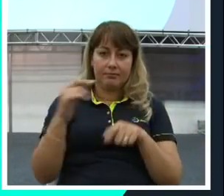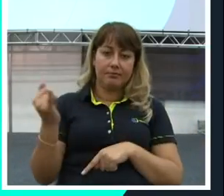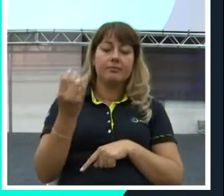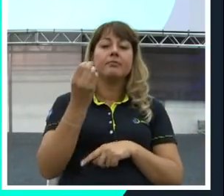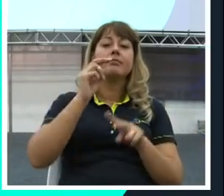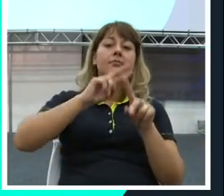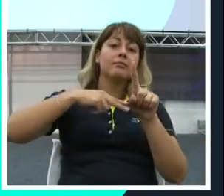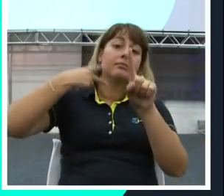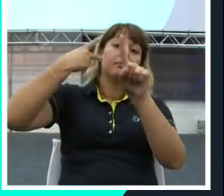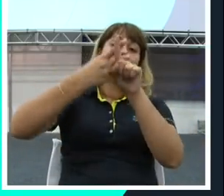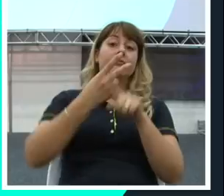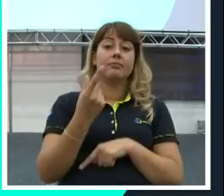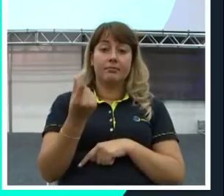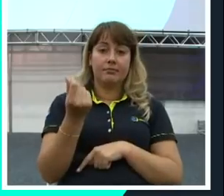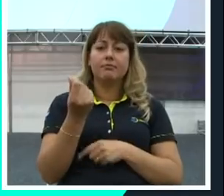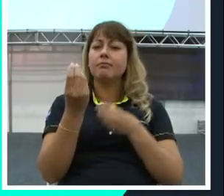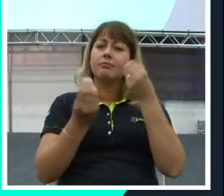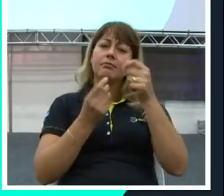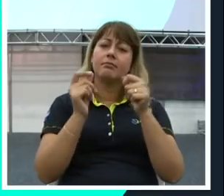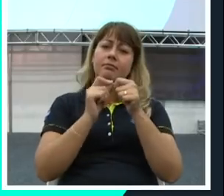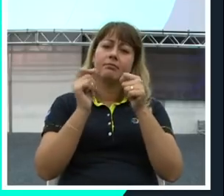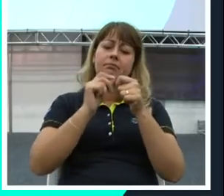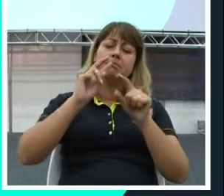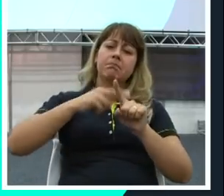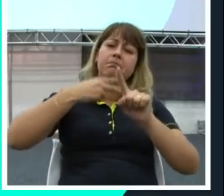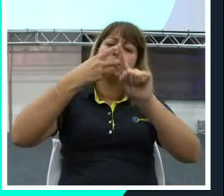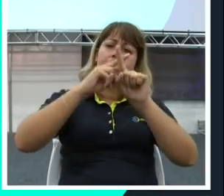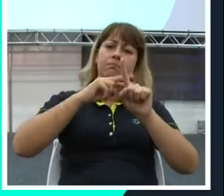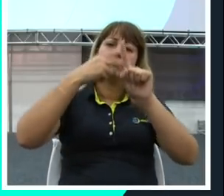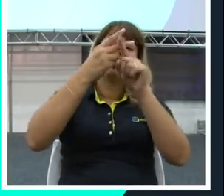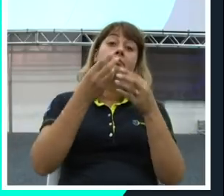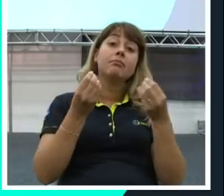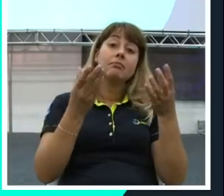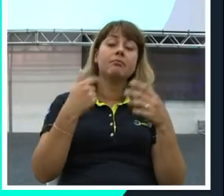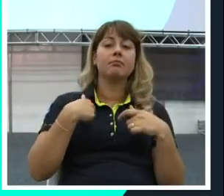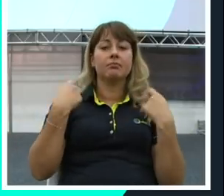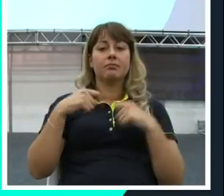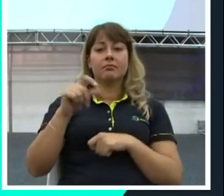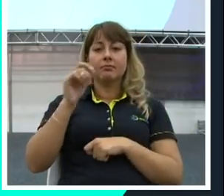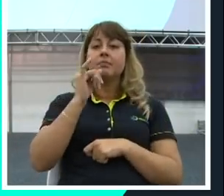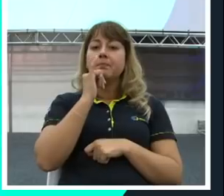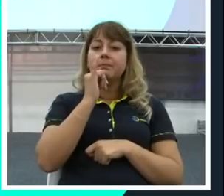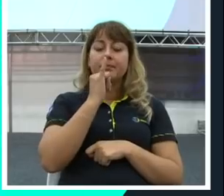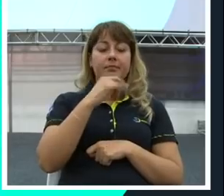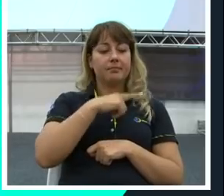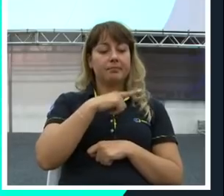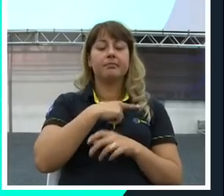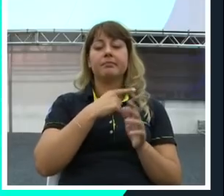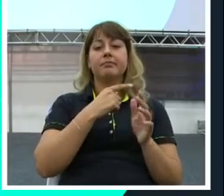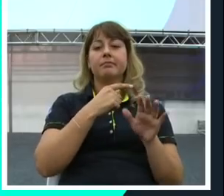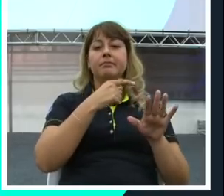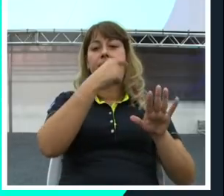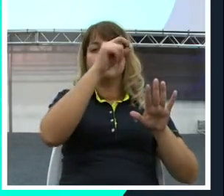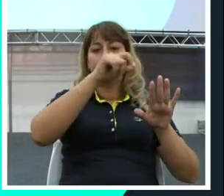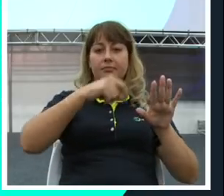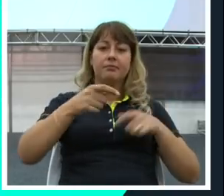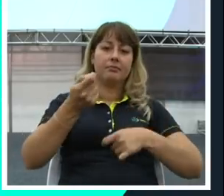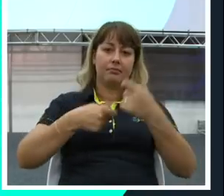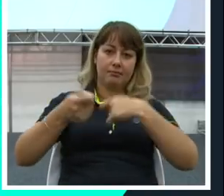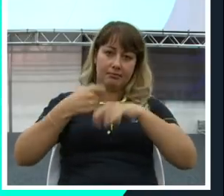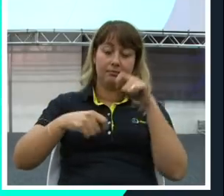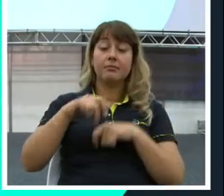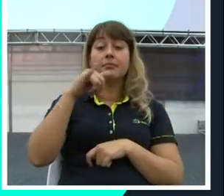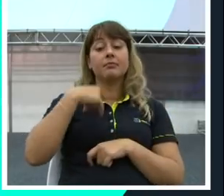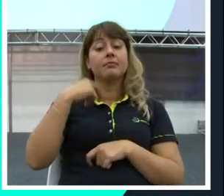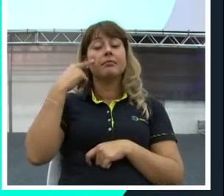O que que é multiplicar? Para multiplicar eu tenho que ter benchmark. O que são benchmarks? São marcadores de mercado. Então se eu vou